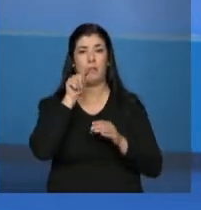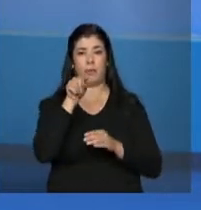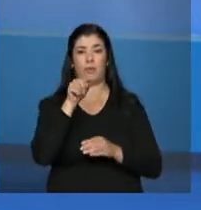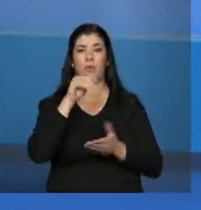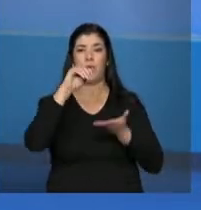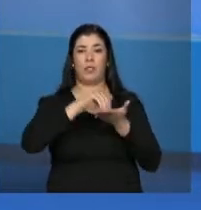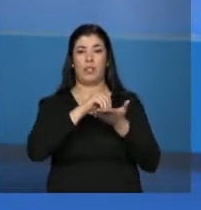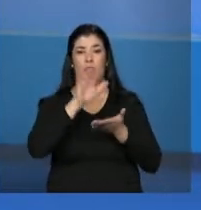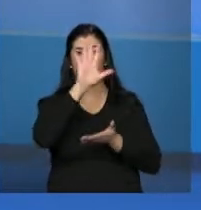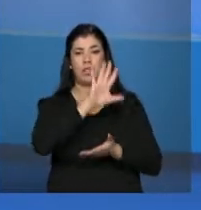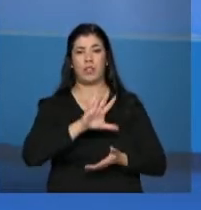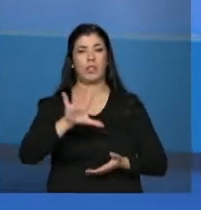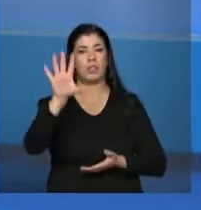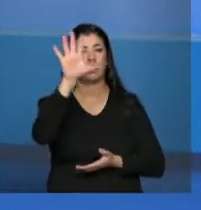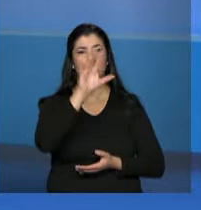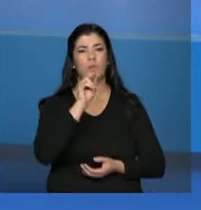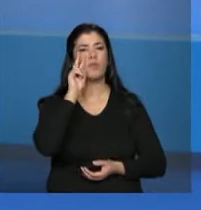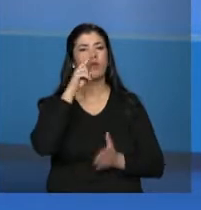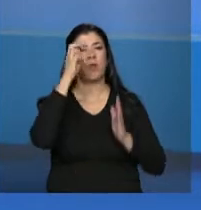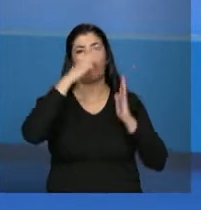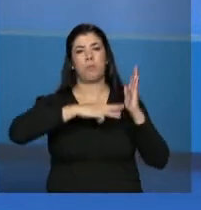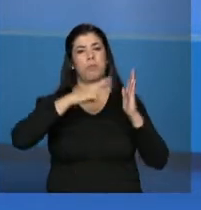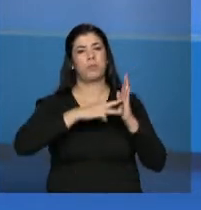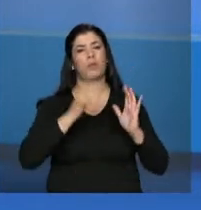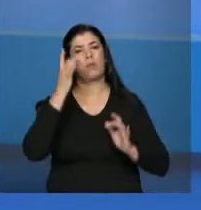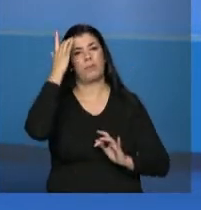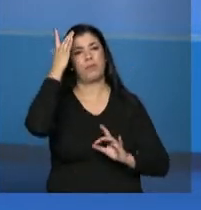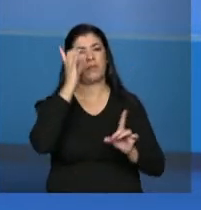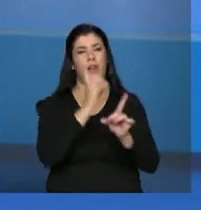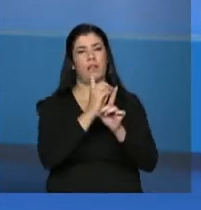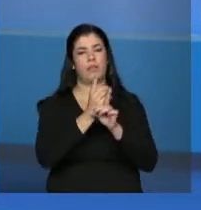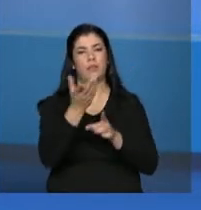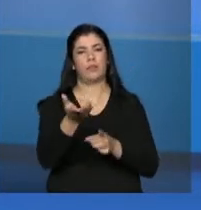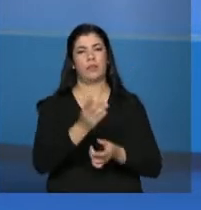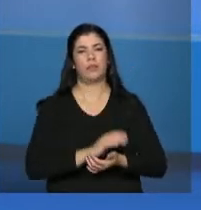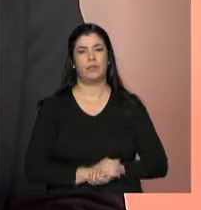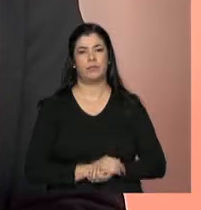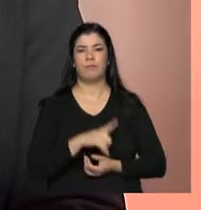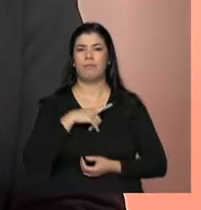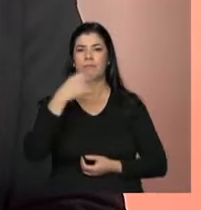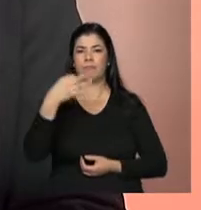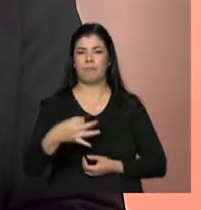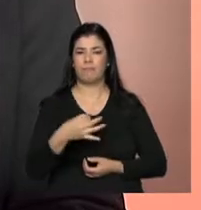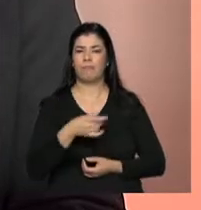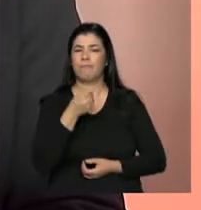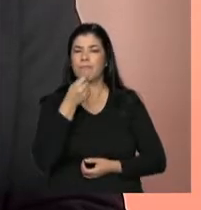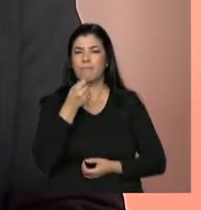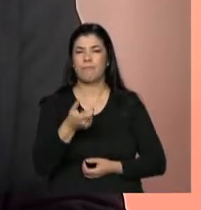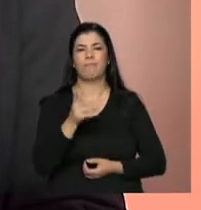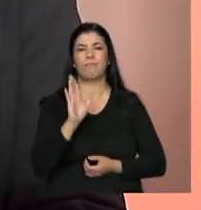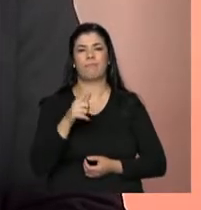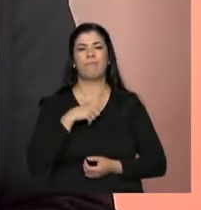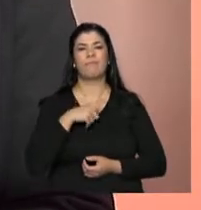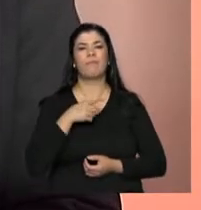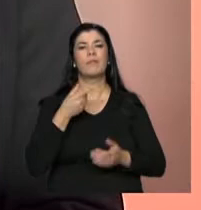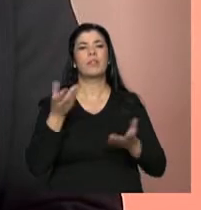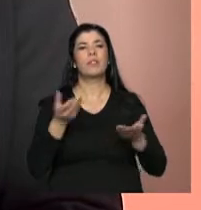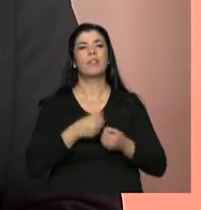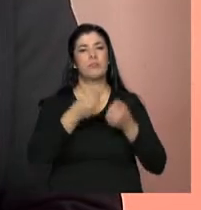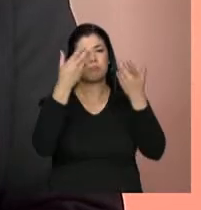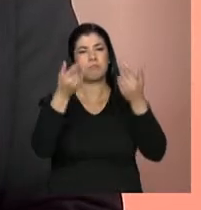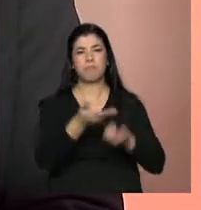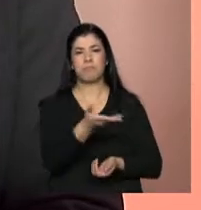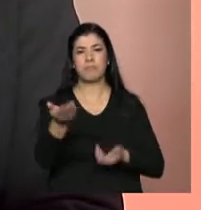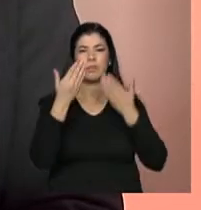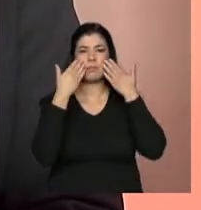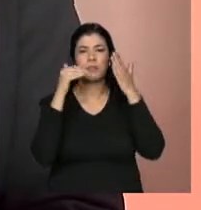vai achar fácil o manual. Isso não é difícil de encontrar, não. Tá certo. Secretária, nosso tempo está quase se esgotando, eu queria considerações finais